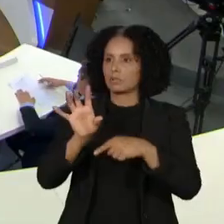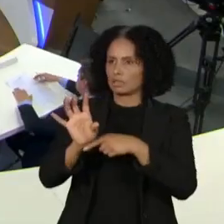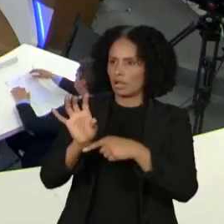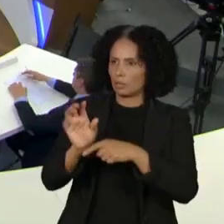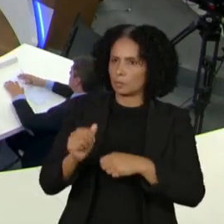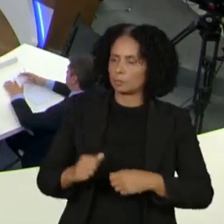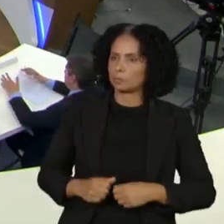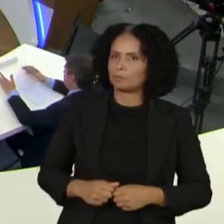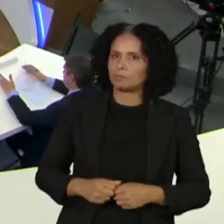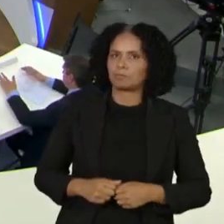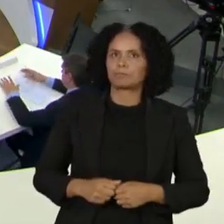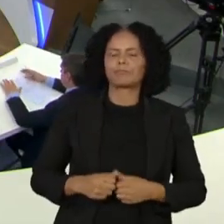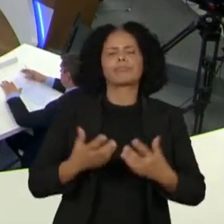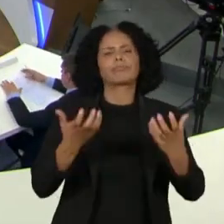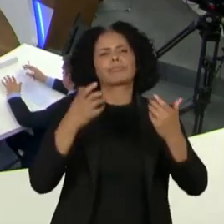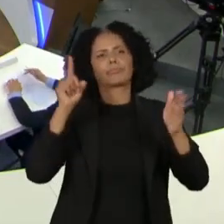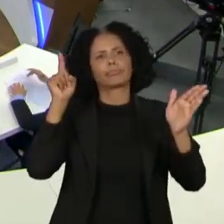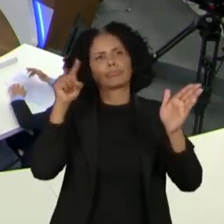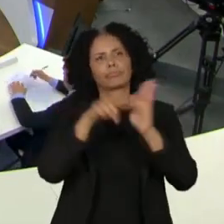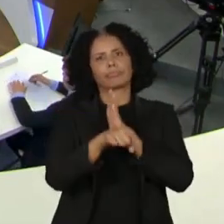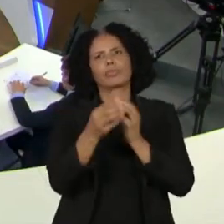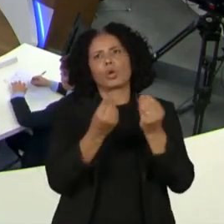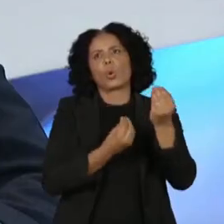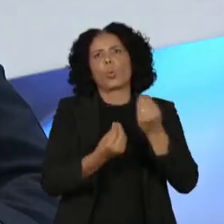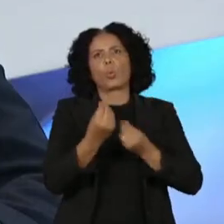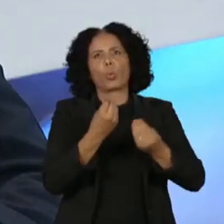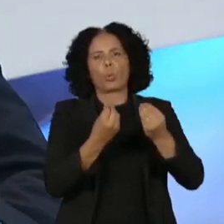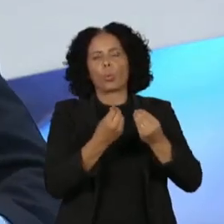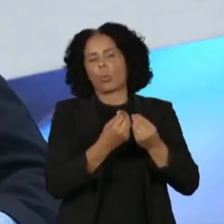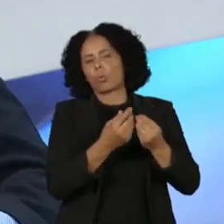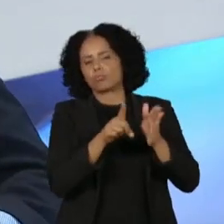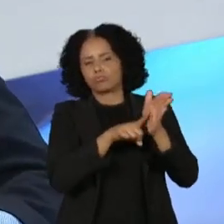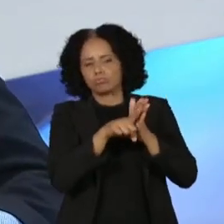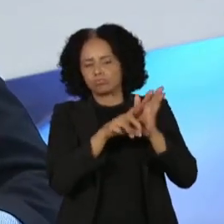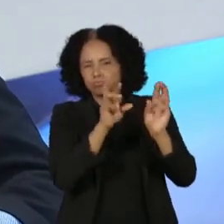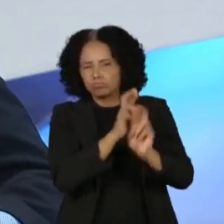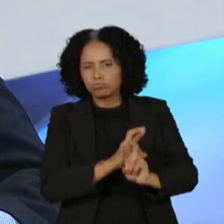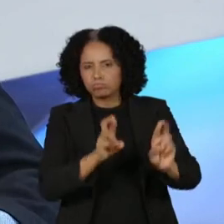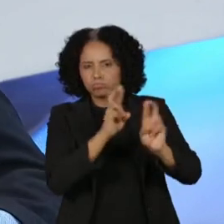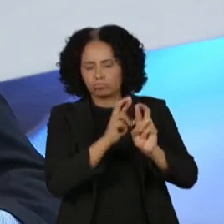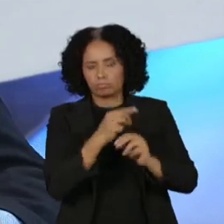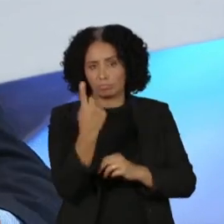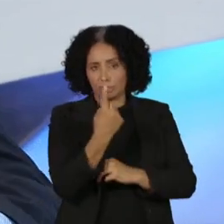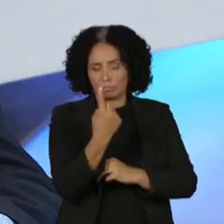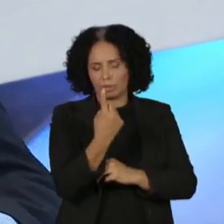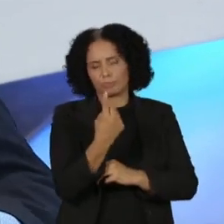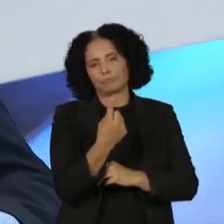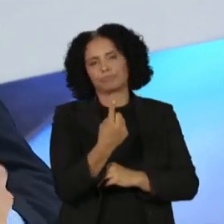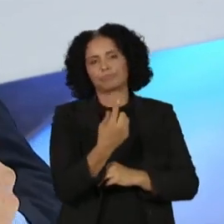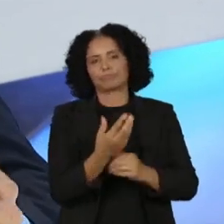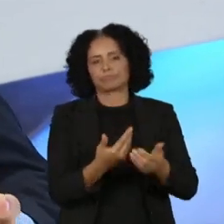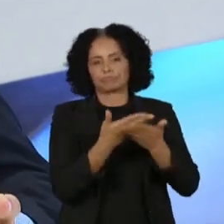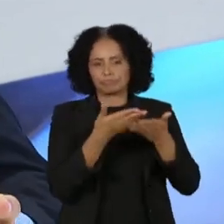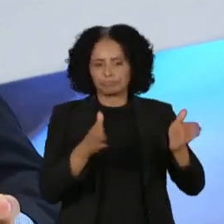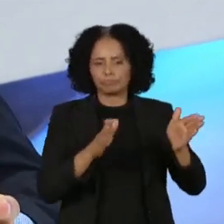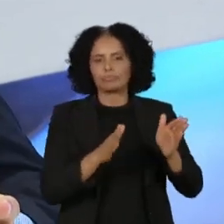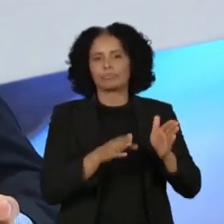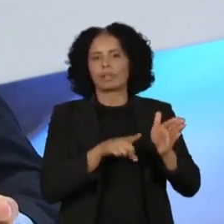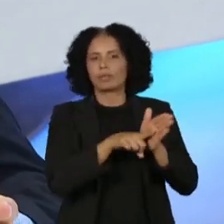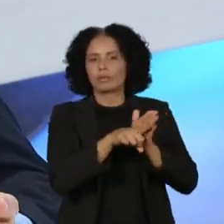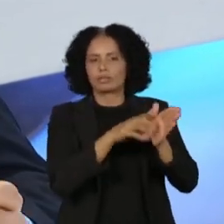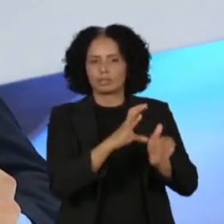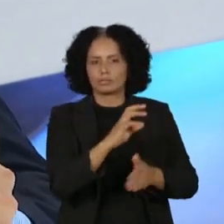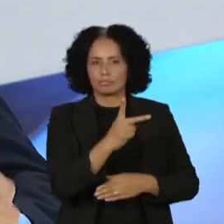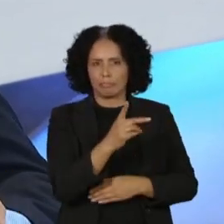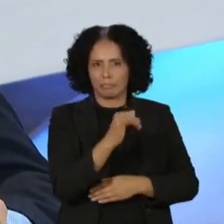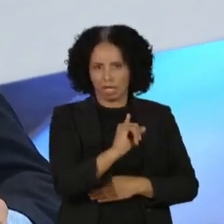Eu queria perguntar sobre as investigações, dois pontos específicos. Primeiro, há uma iniciativa de uma CPI. No Congresso, alguns senadores, inclusive